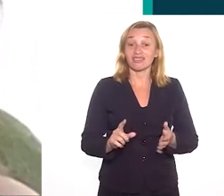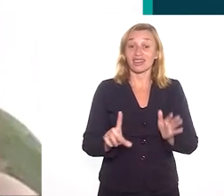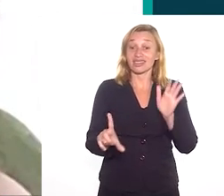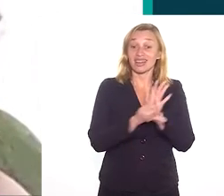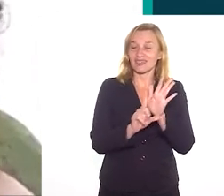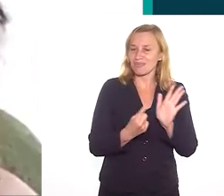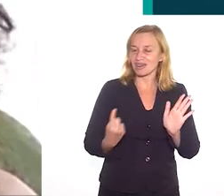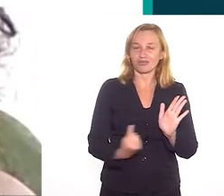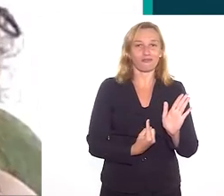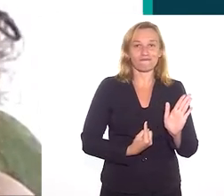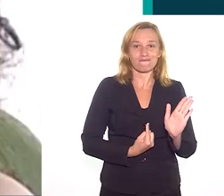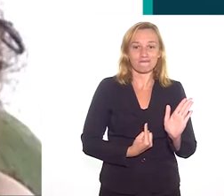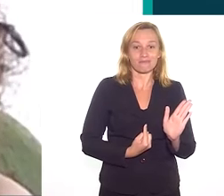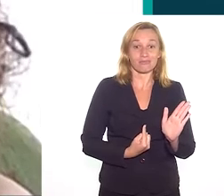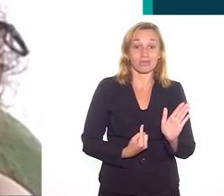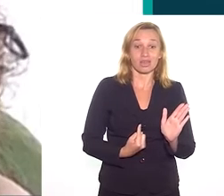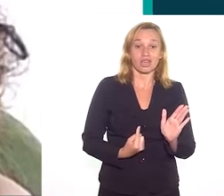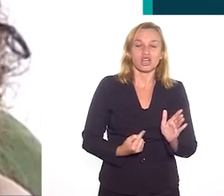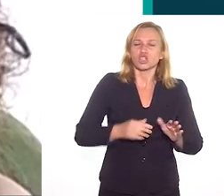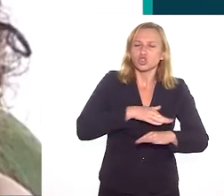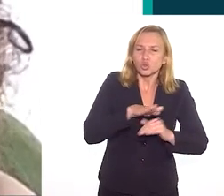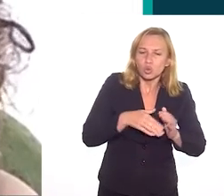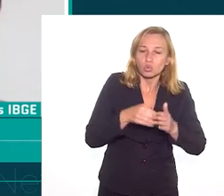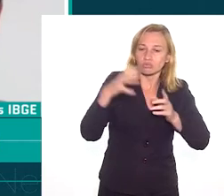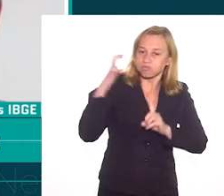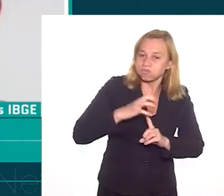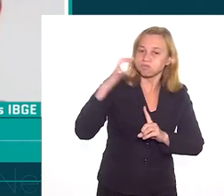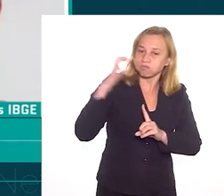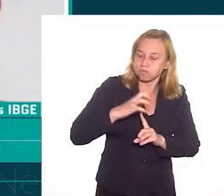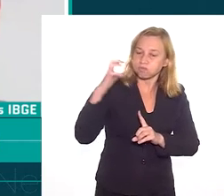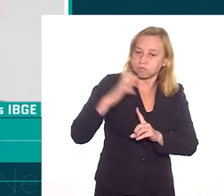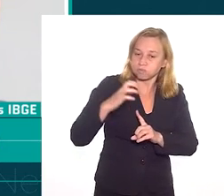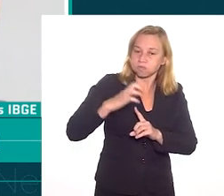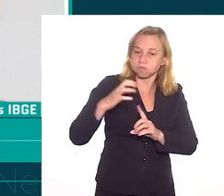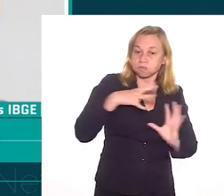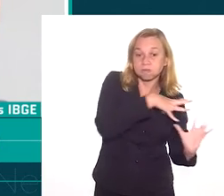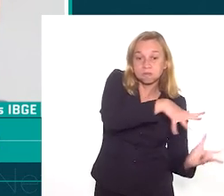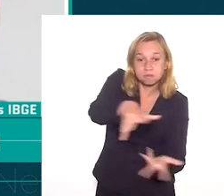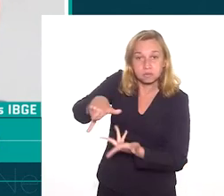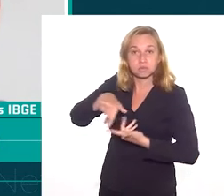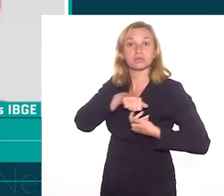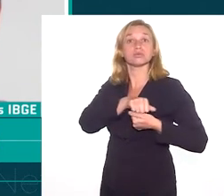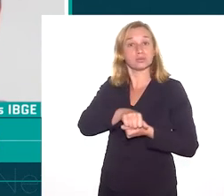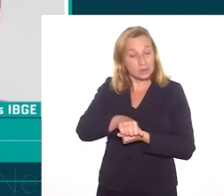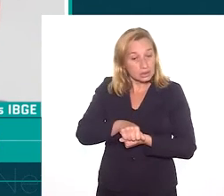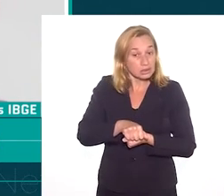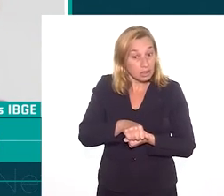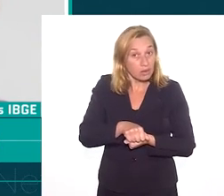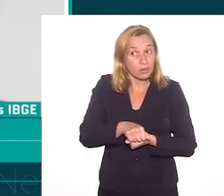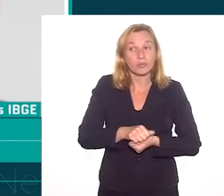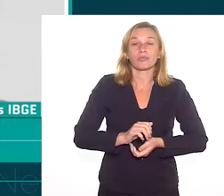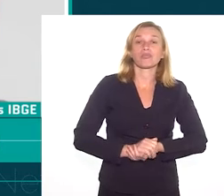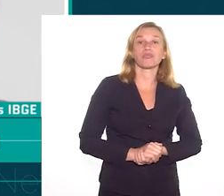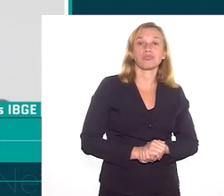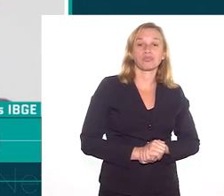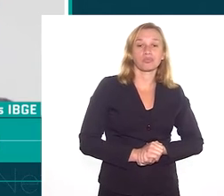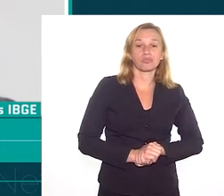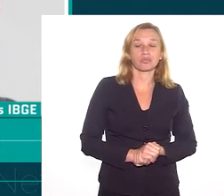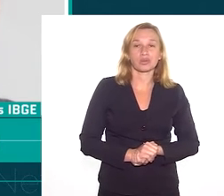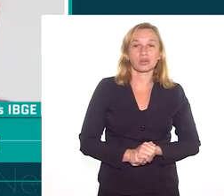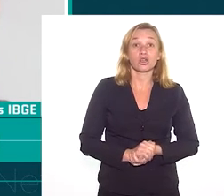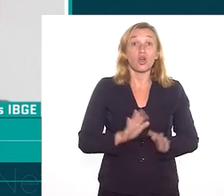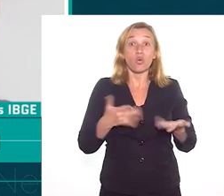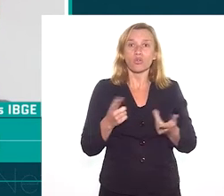trazer essa legislação para a gente. Foi fruto de toda uma pressão, tanto internacional quanto nacional, como a Yamara estava